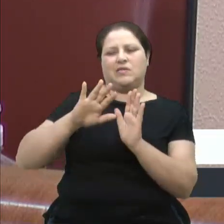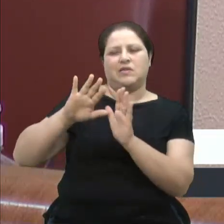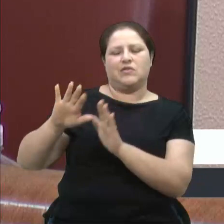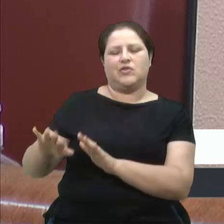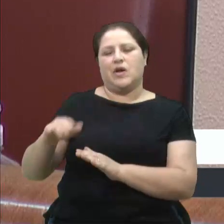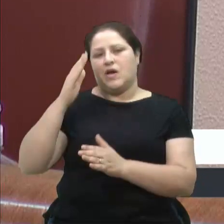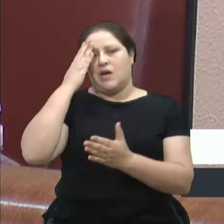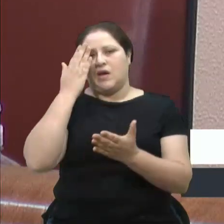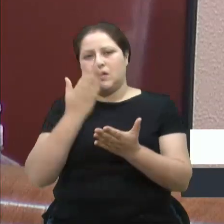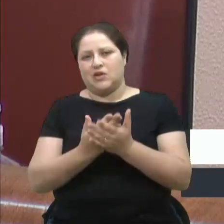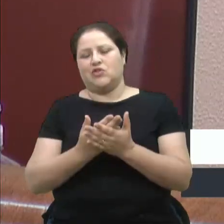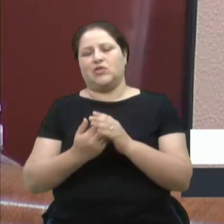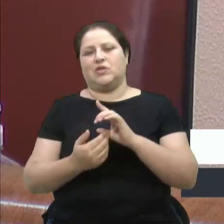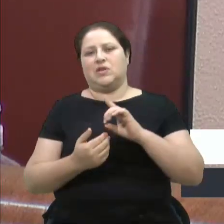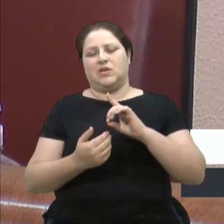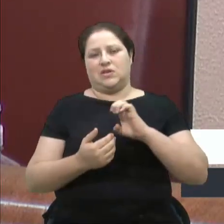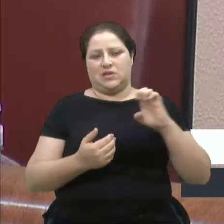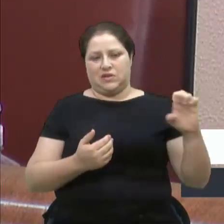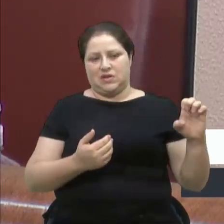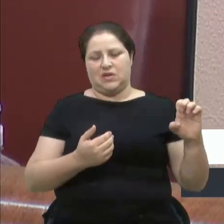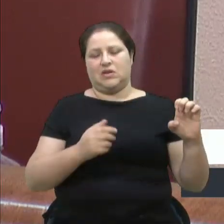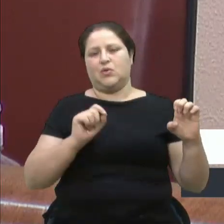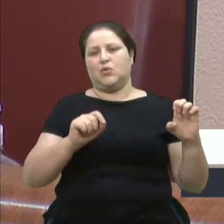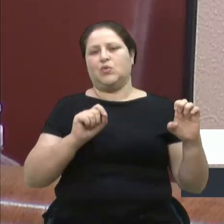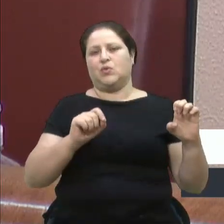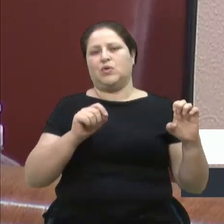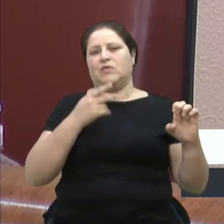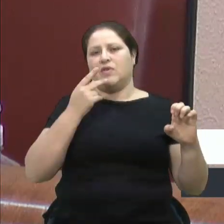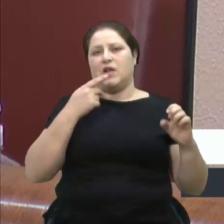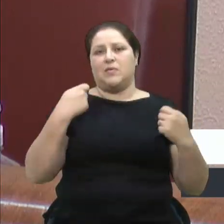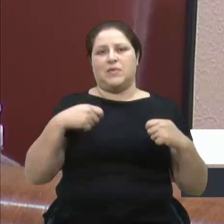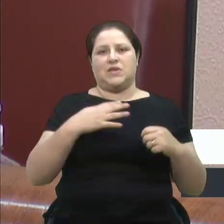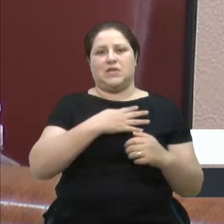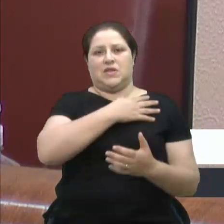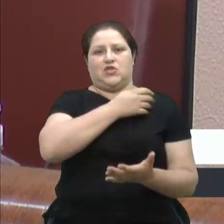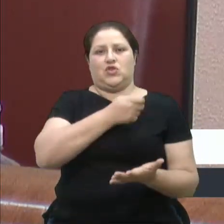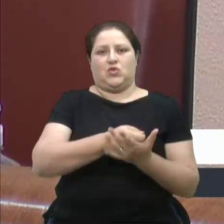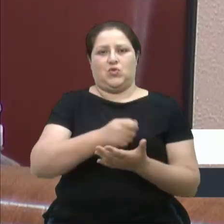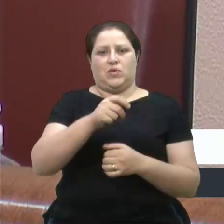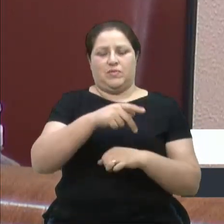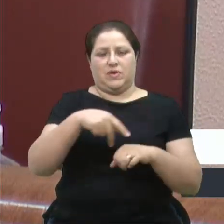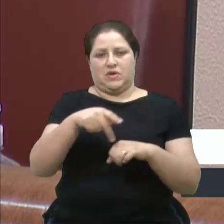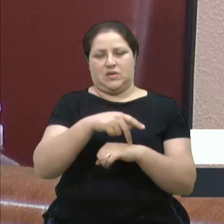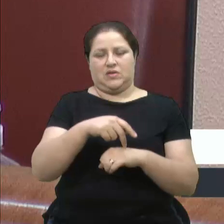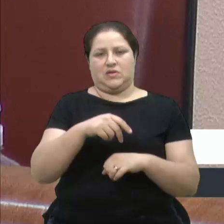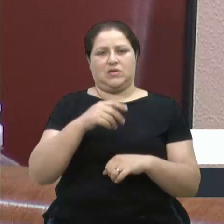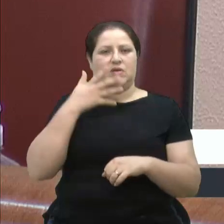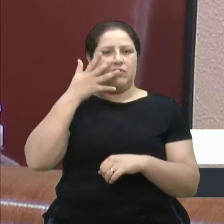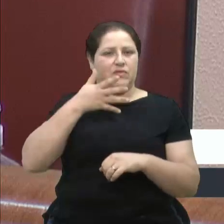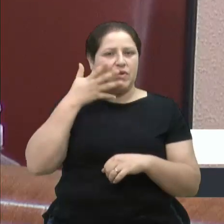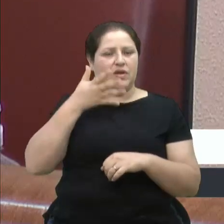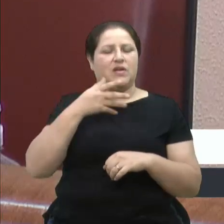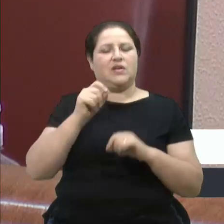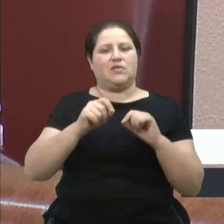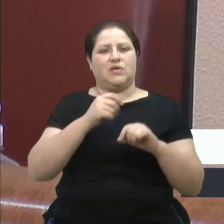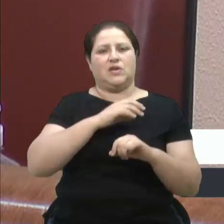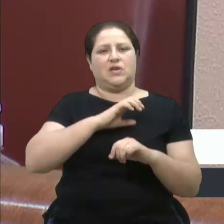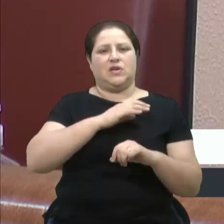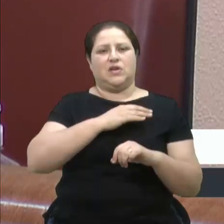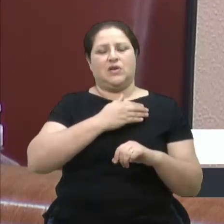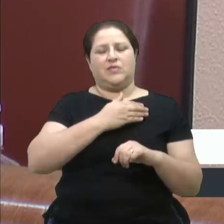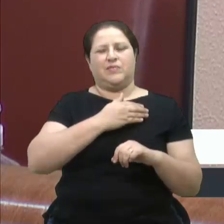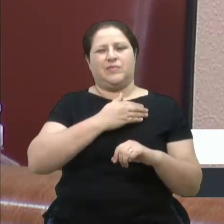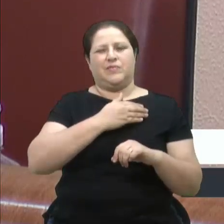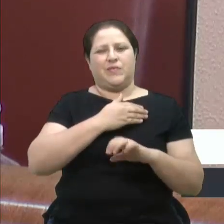que tem que ter uma ditadura no país. Essa é a verdade. As narrativas que a esquerda faz, quando o Maduro chega ao